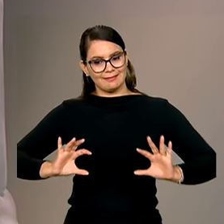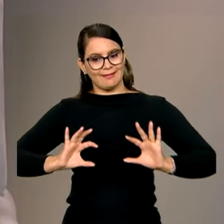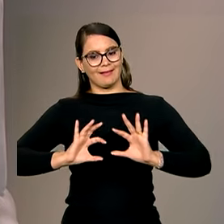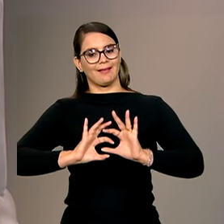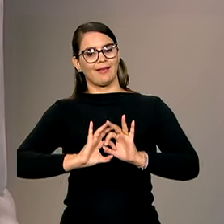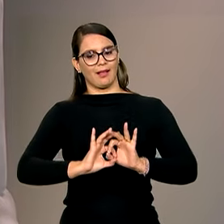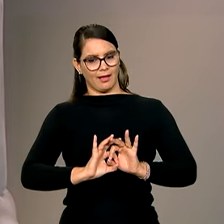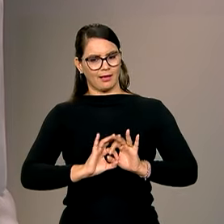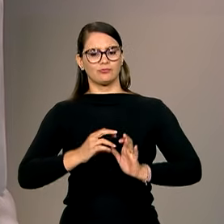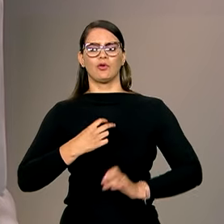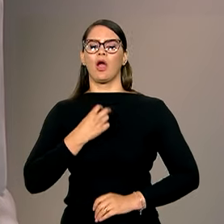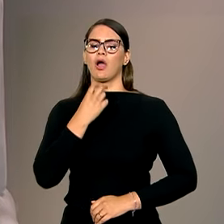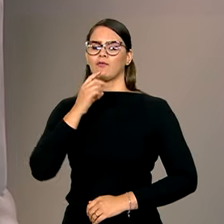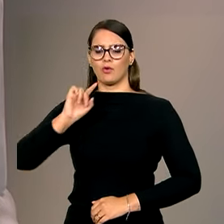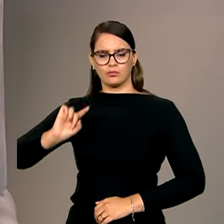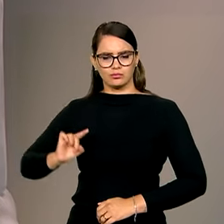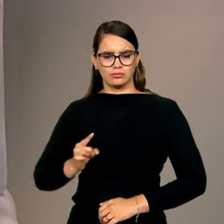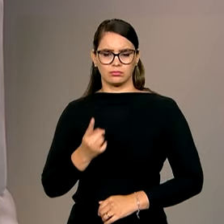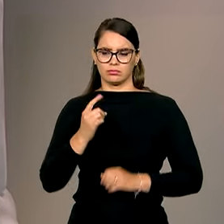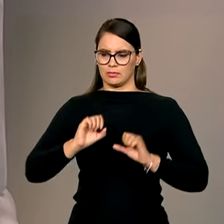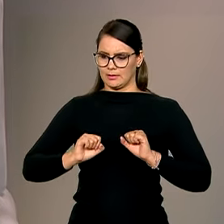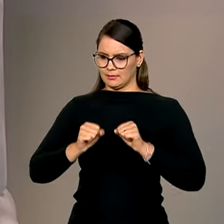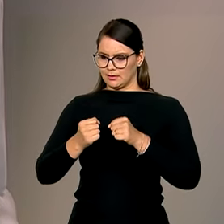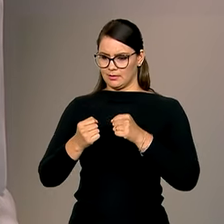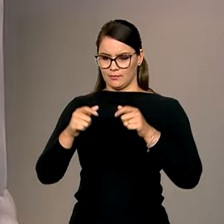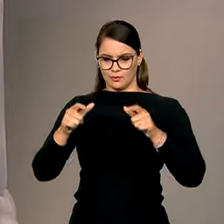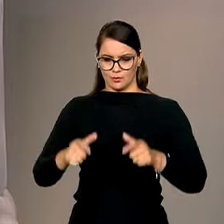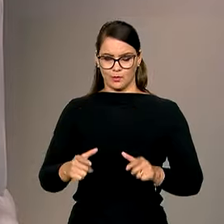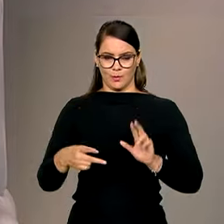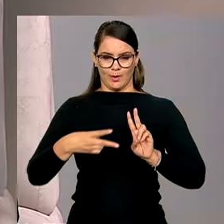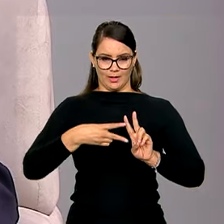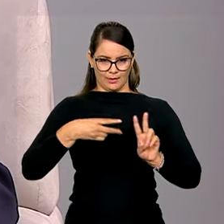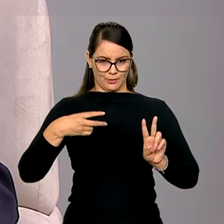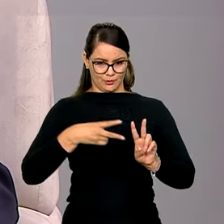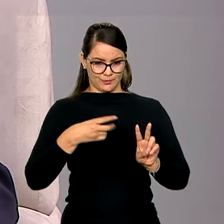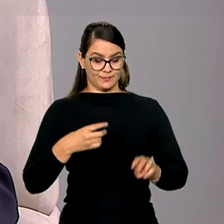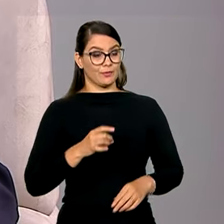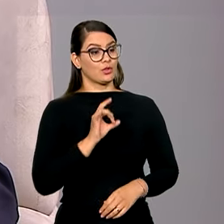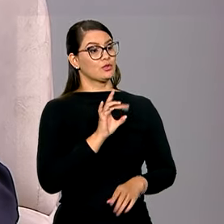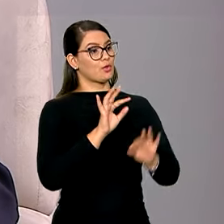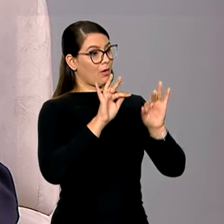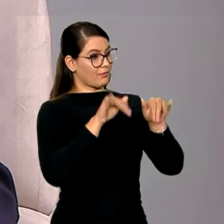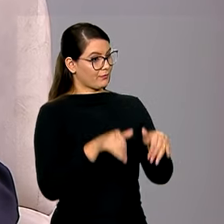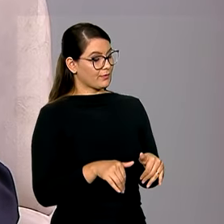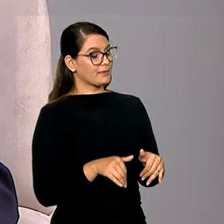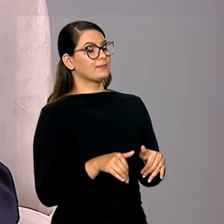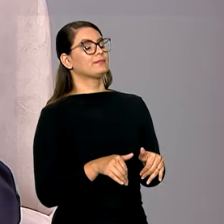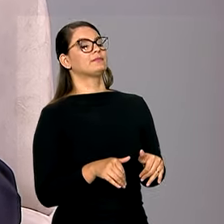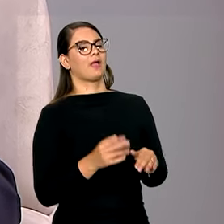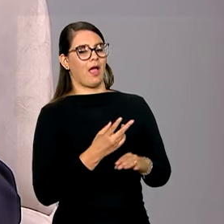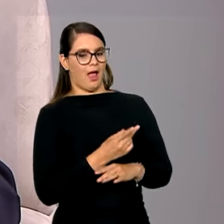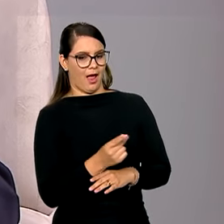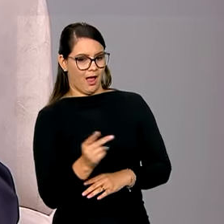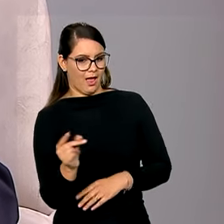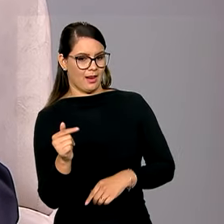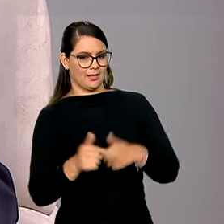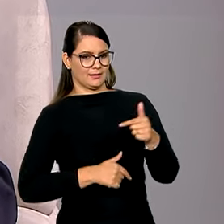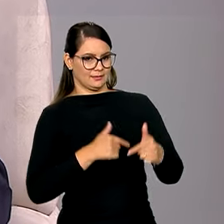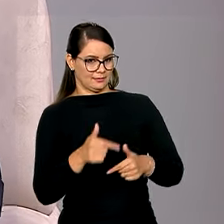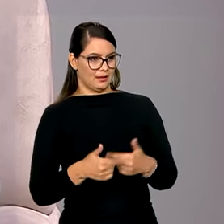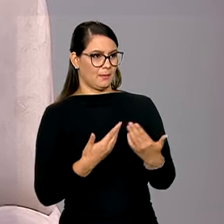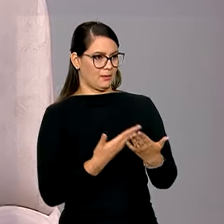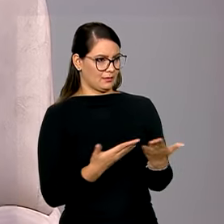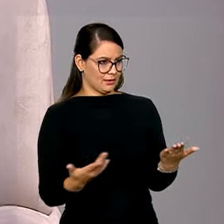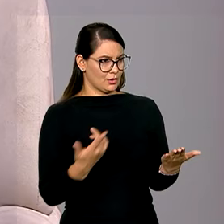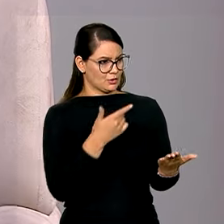numa voz única, em defesa dos territórios indígenas. Para a gente encerrar, Rodrigo, indo um pouco além desta operação e